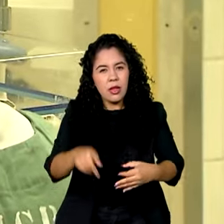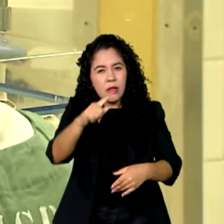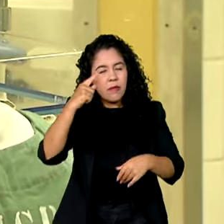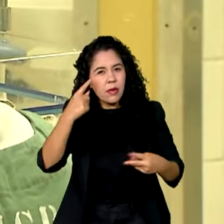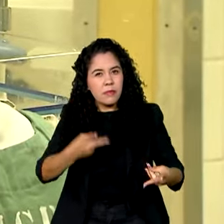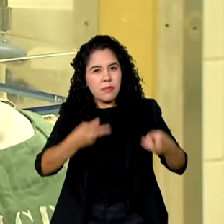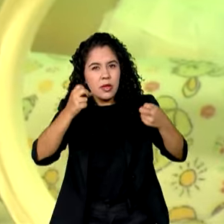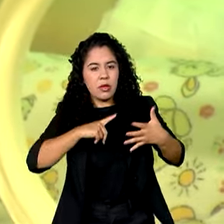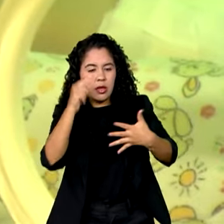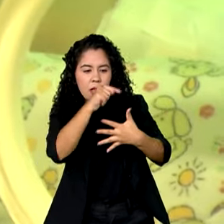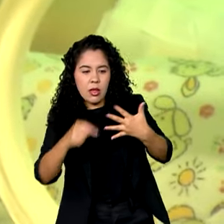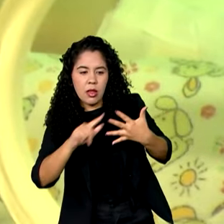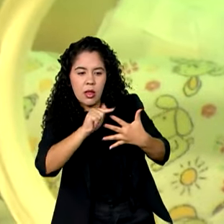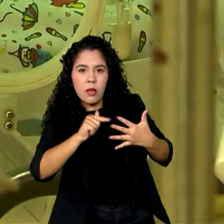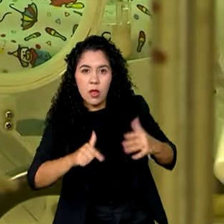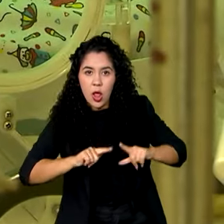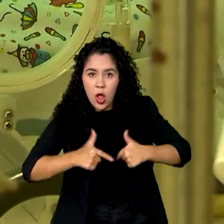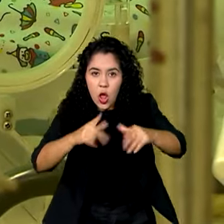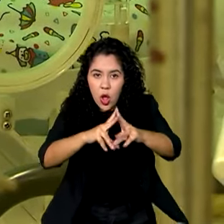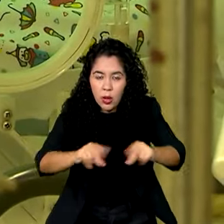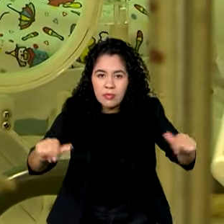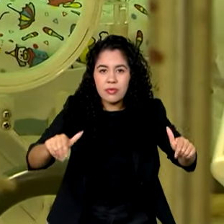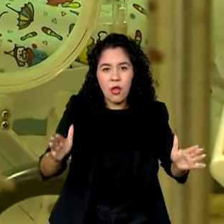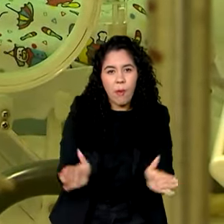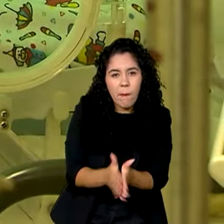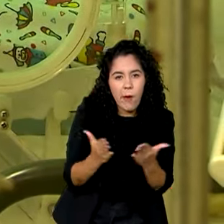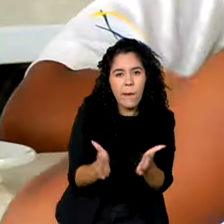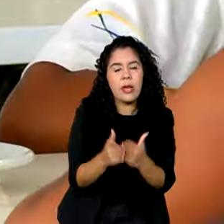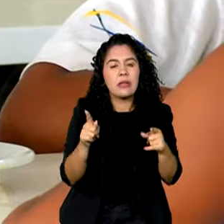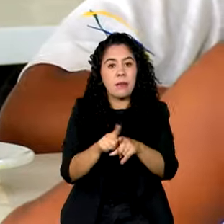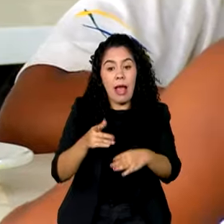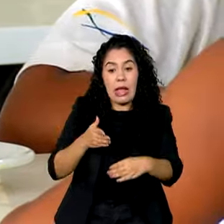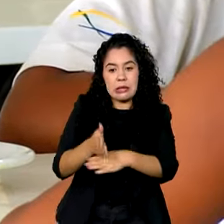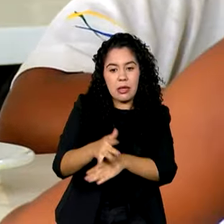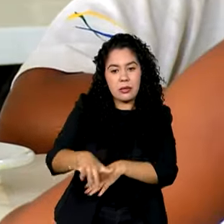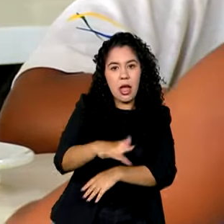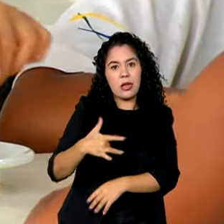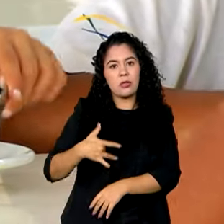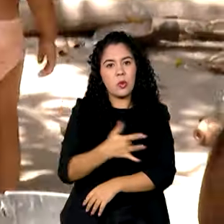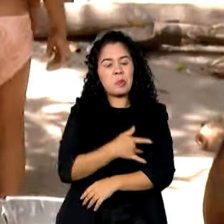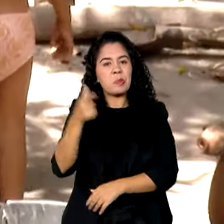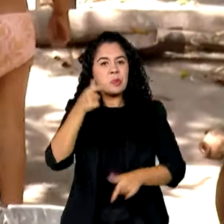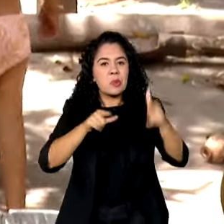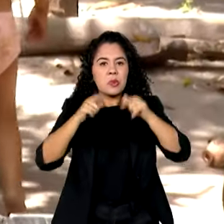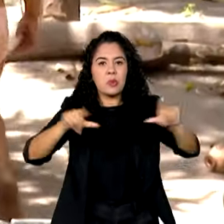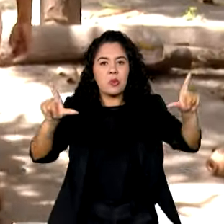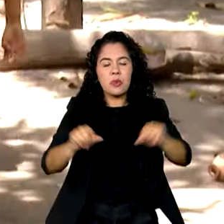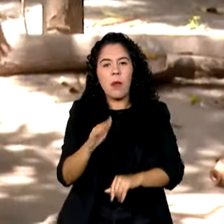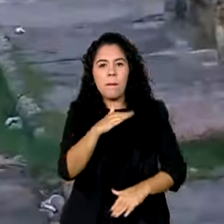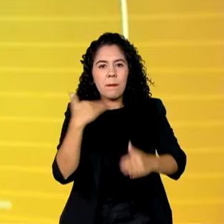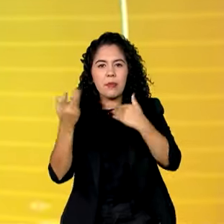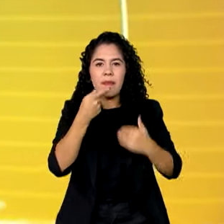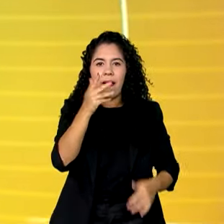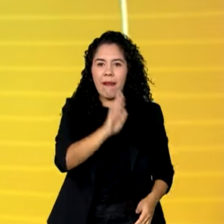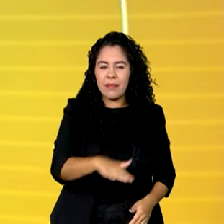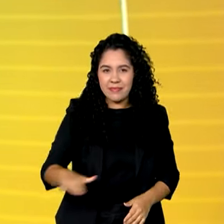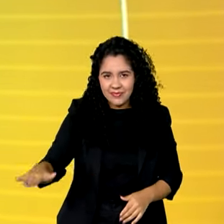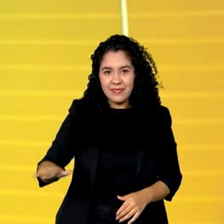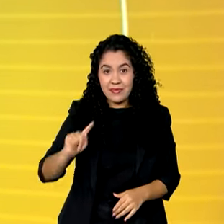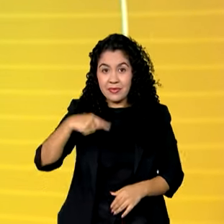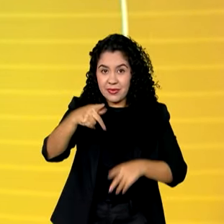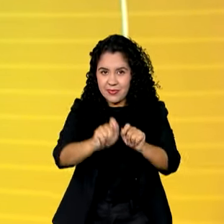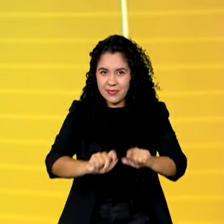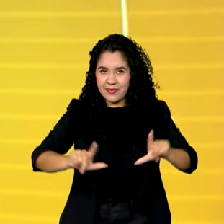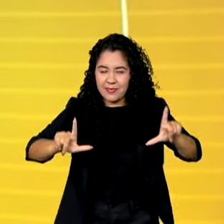iniciativas de combate à pobreza e de acesso à saúde têm ajudado a reduzir a mortalidade infantil. A gente